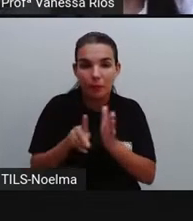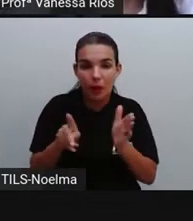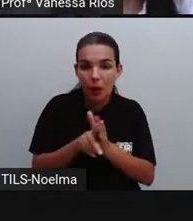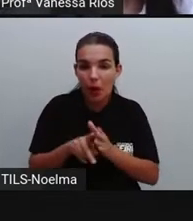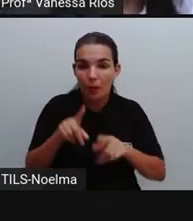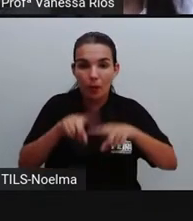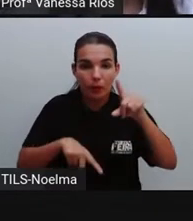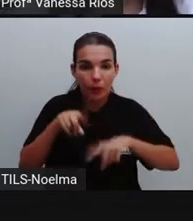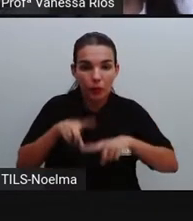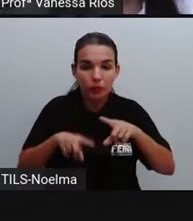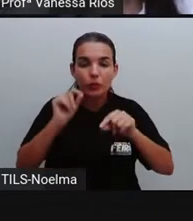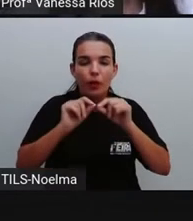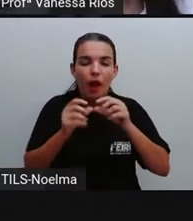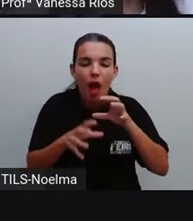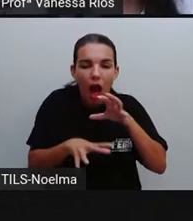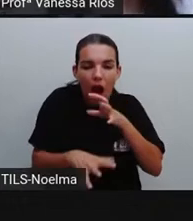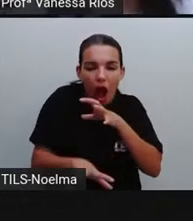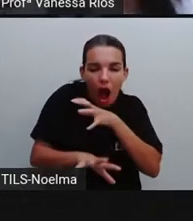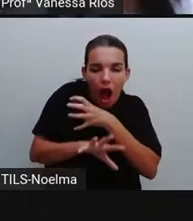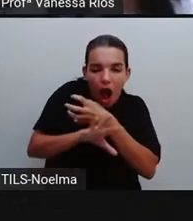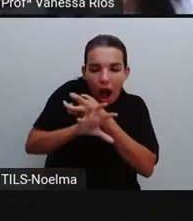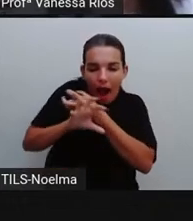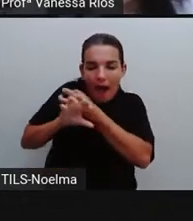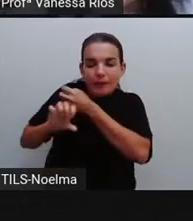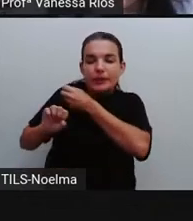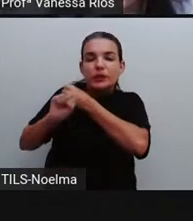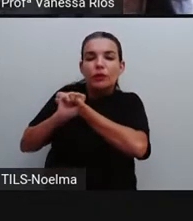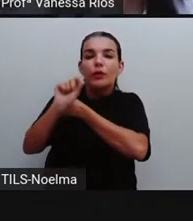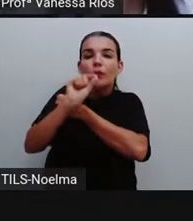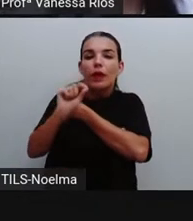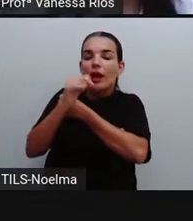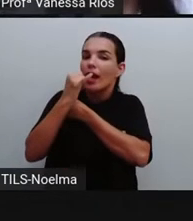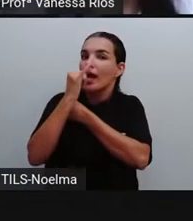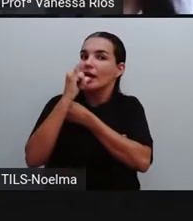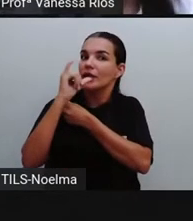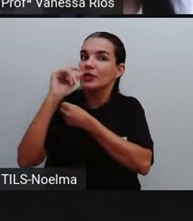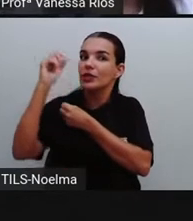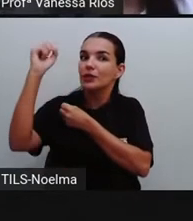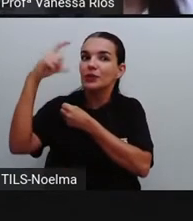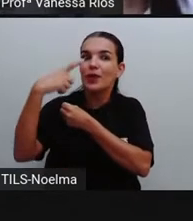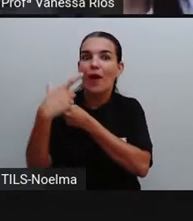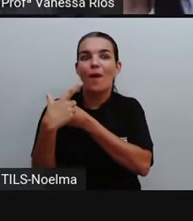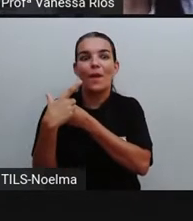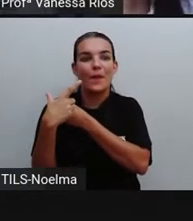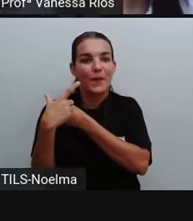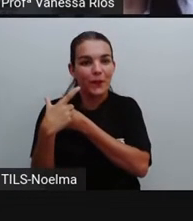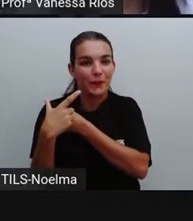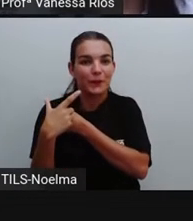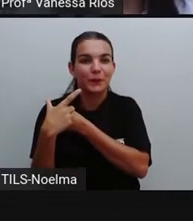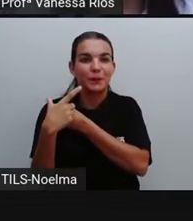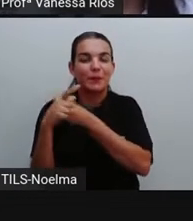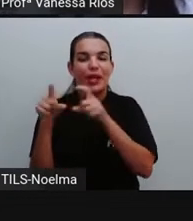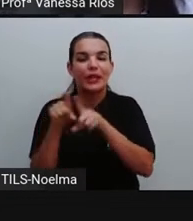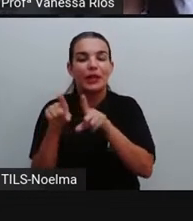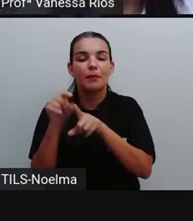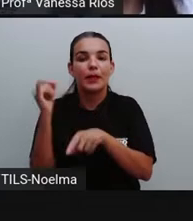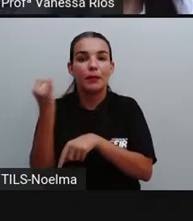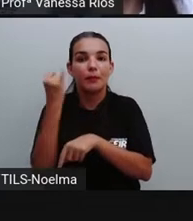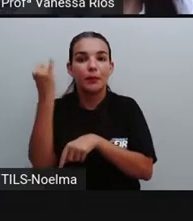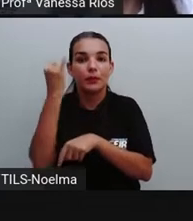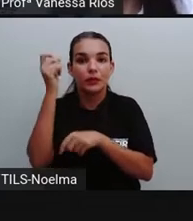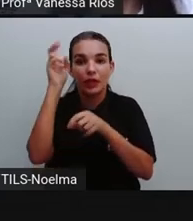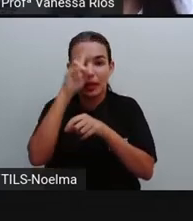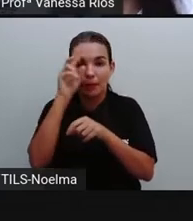absorver as energias enviadas, né? Do sol. E aí é importante lembrarmos que o sol